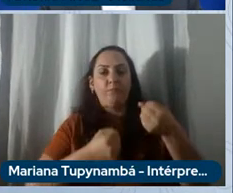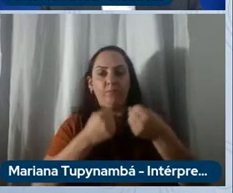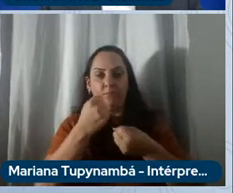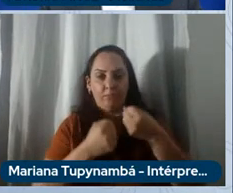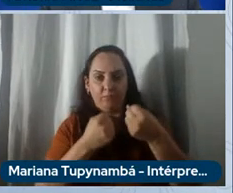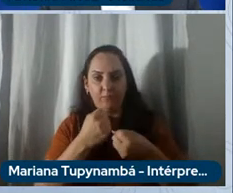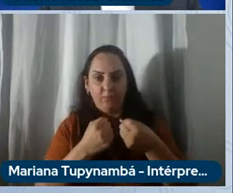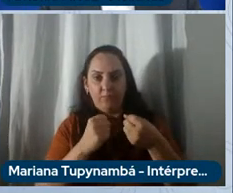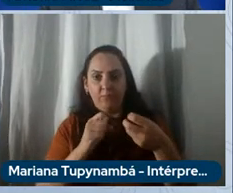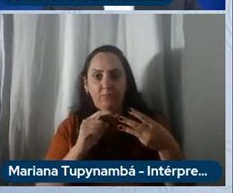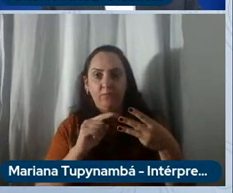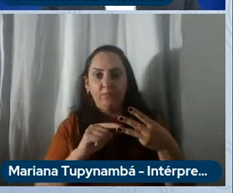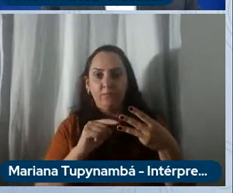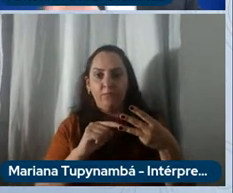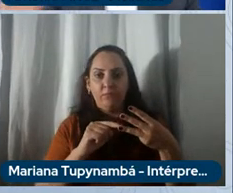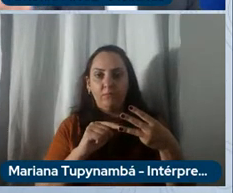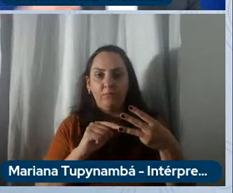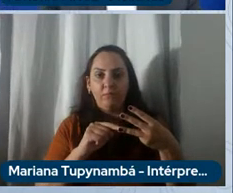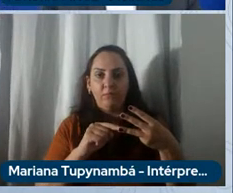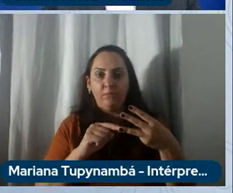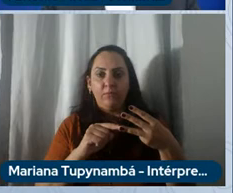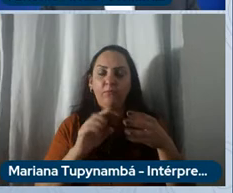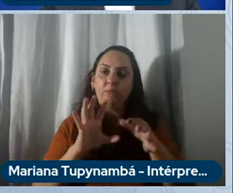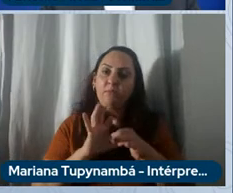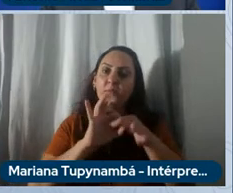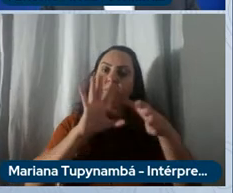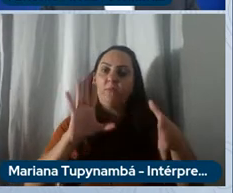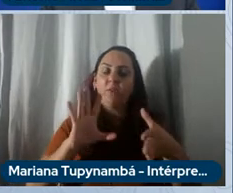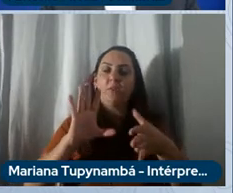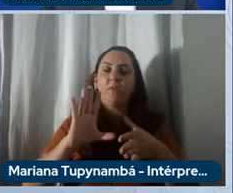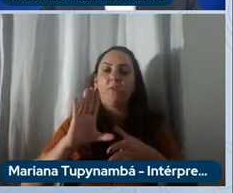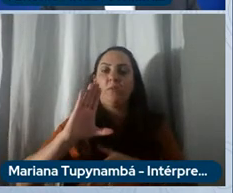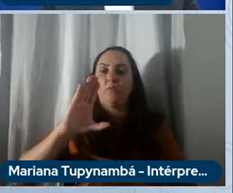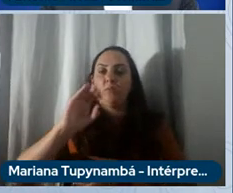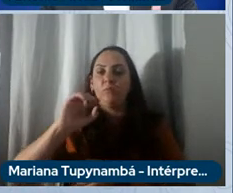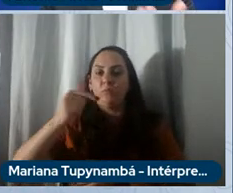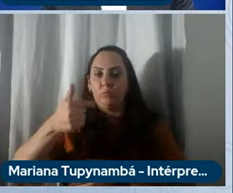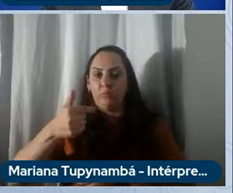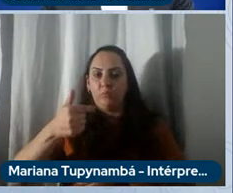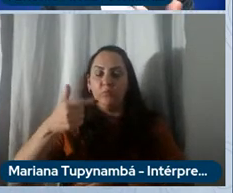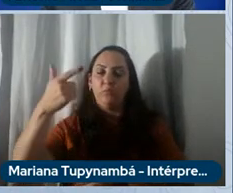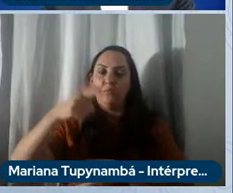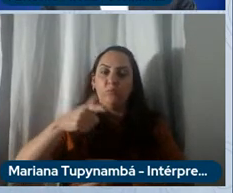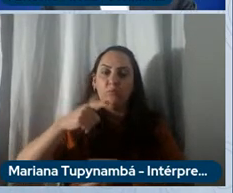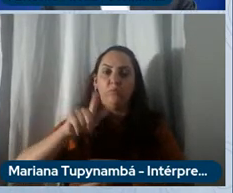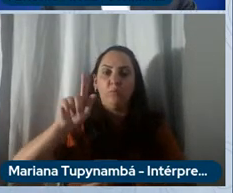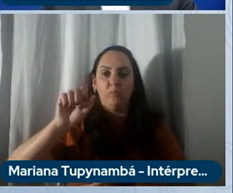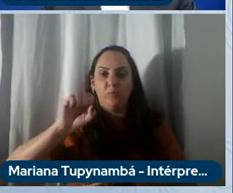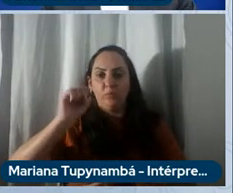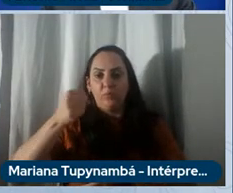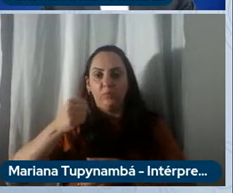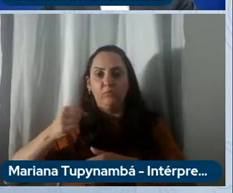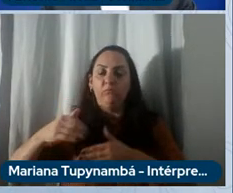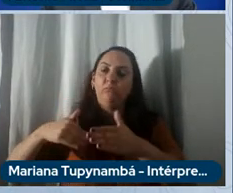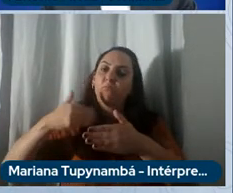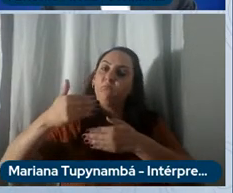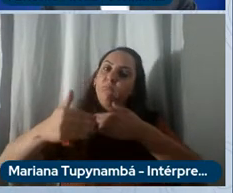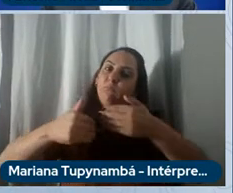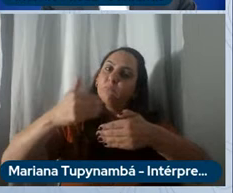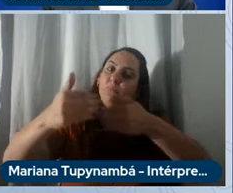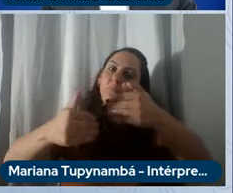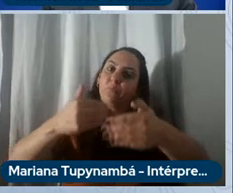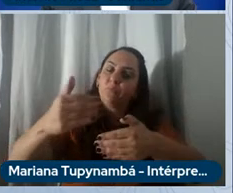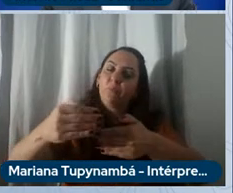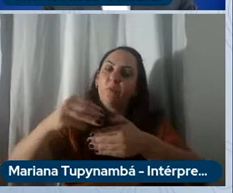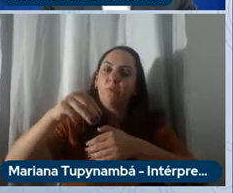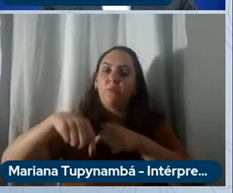emissões de CO2 e de outros gases poluentes manufatura avançada para melhorar a produtividade e a